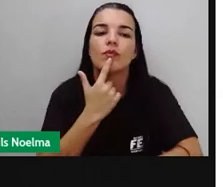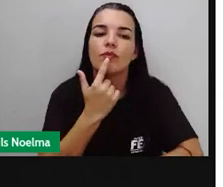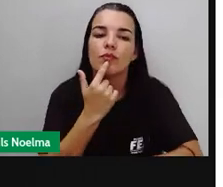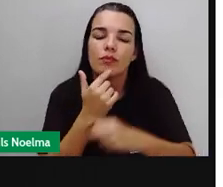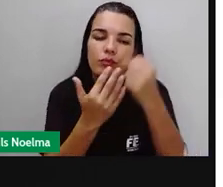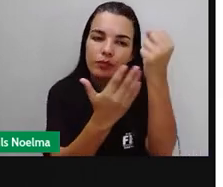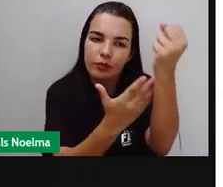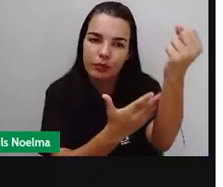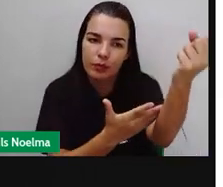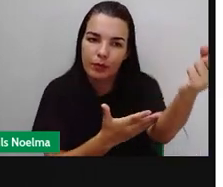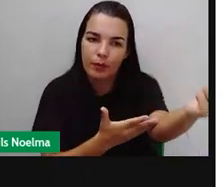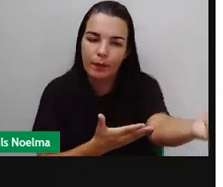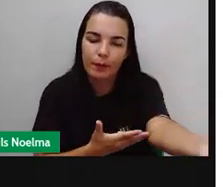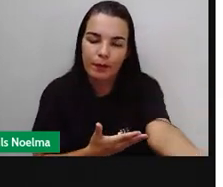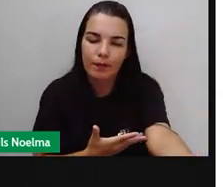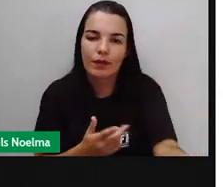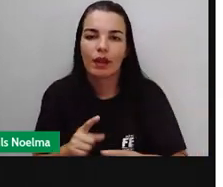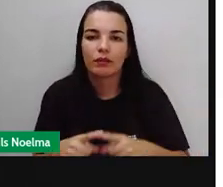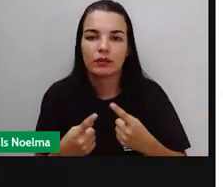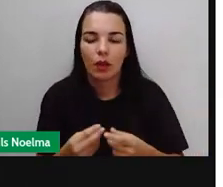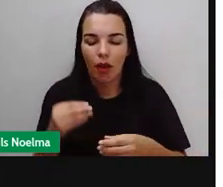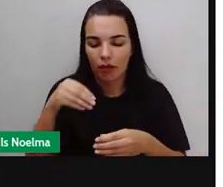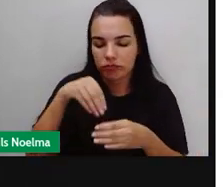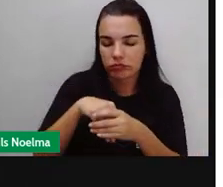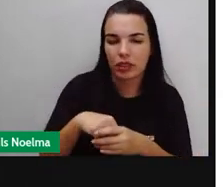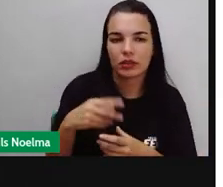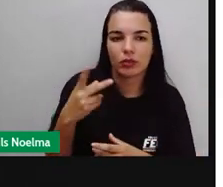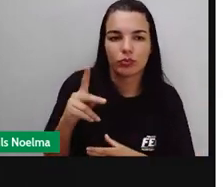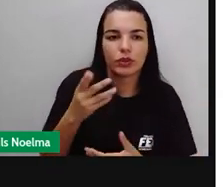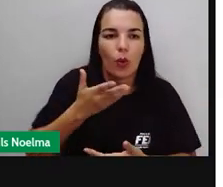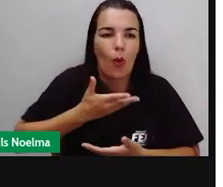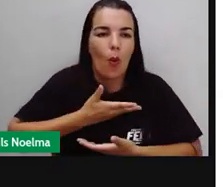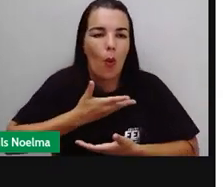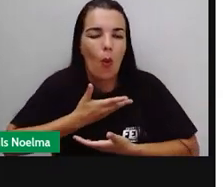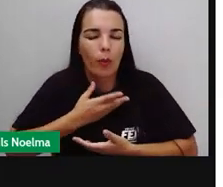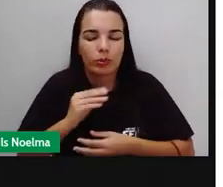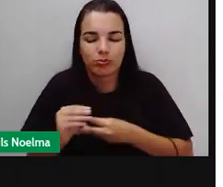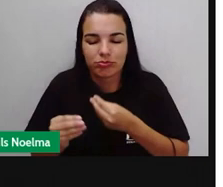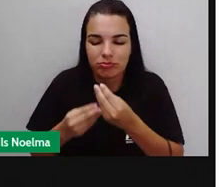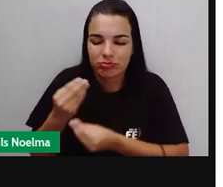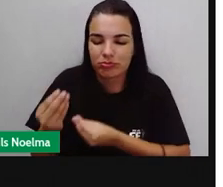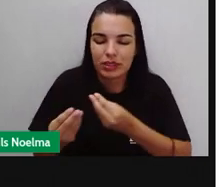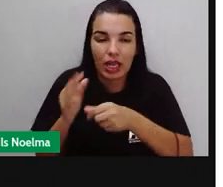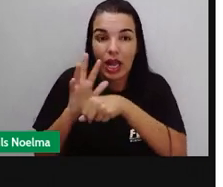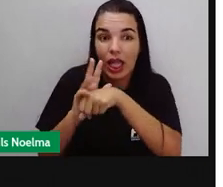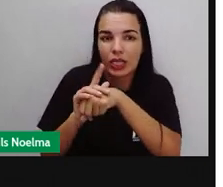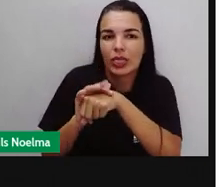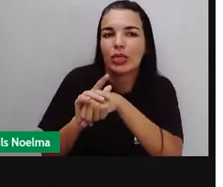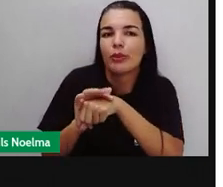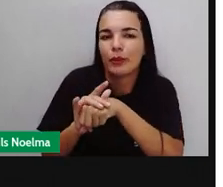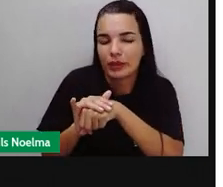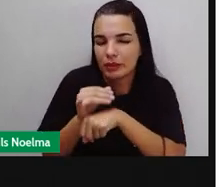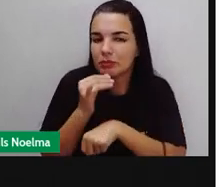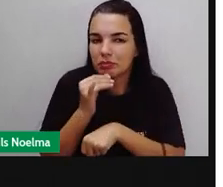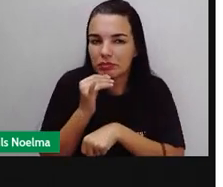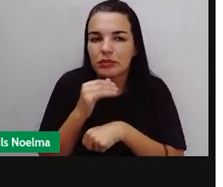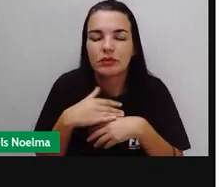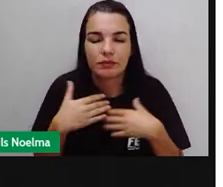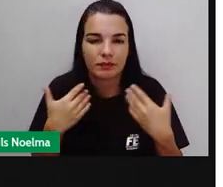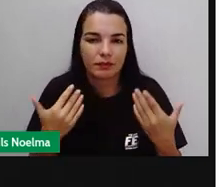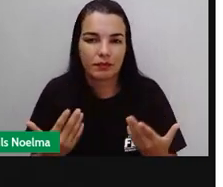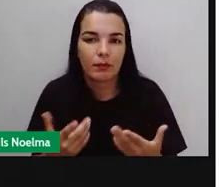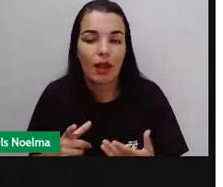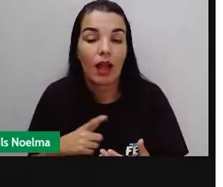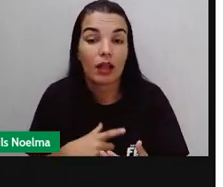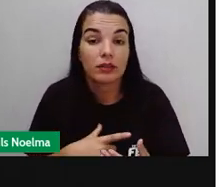picada. E, assim, o protozoário, ele entra aí, gerando a doença de chaga, por exemplo, né? Então,